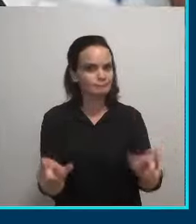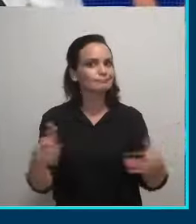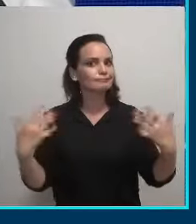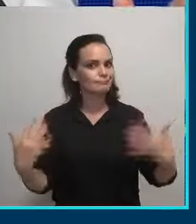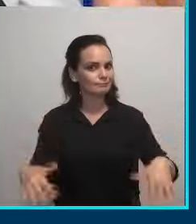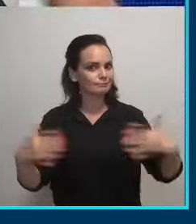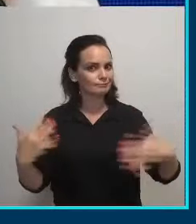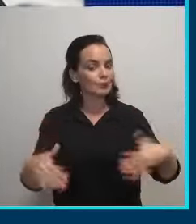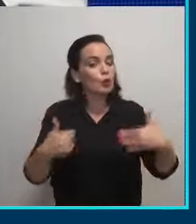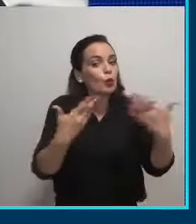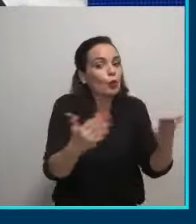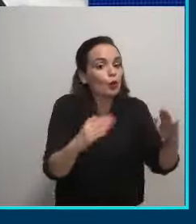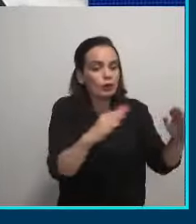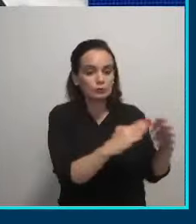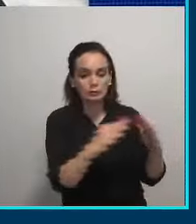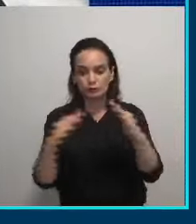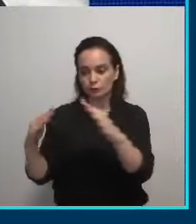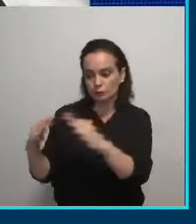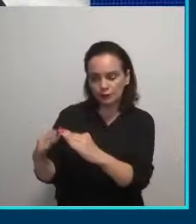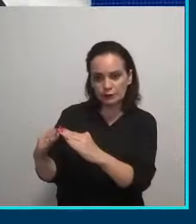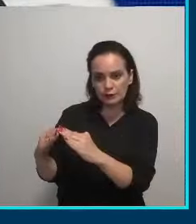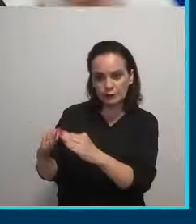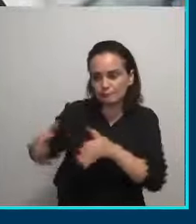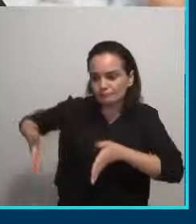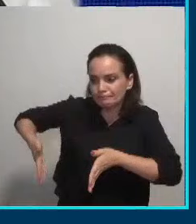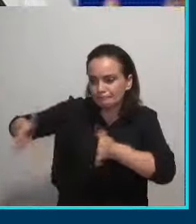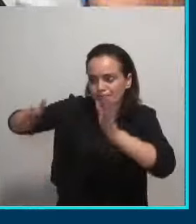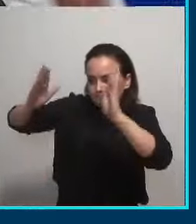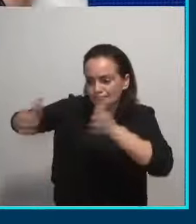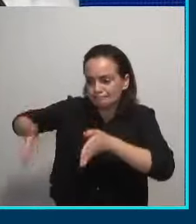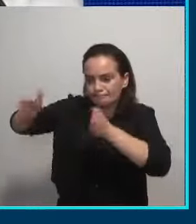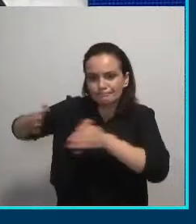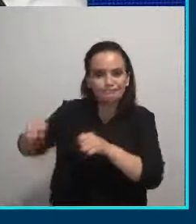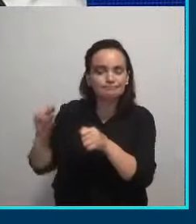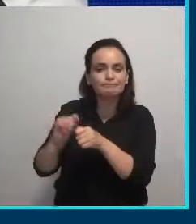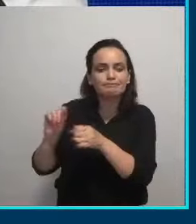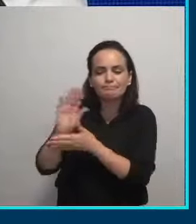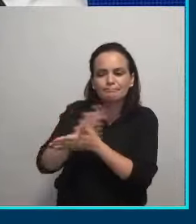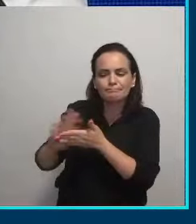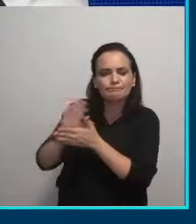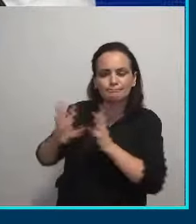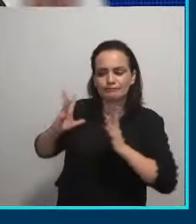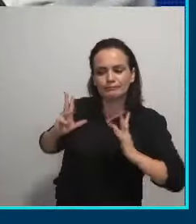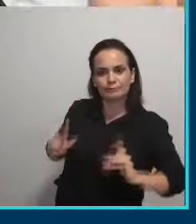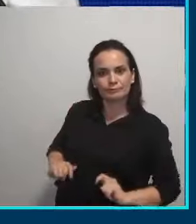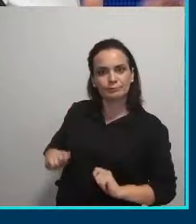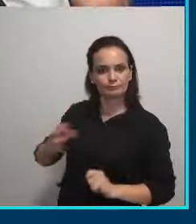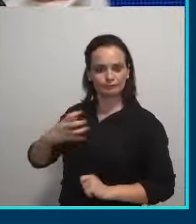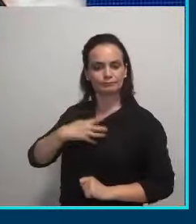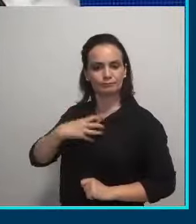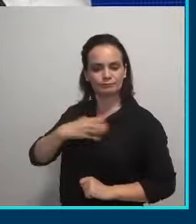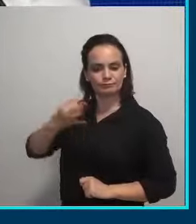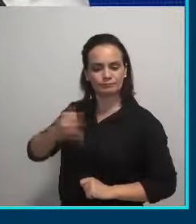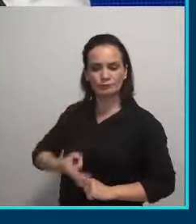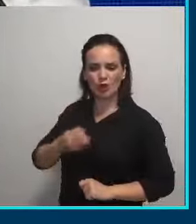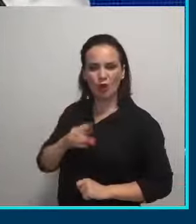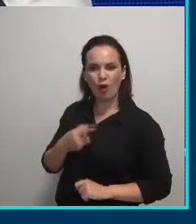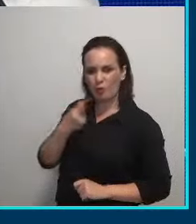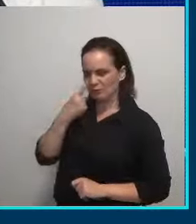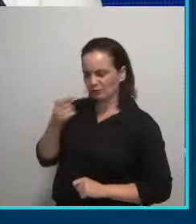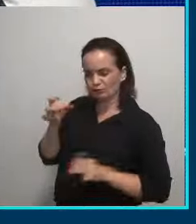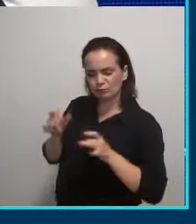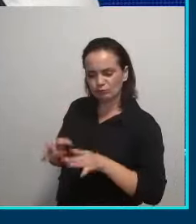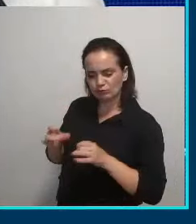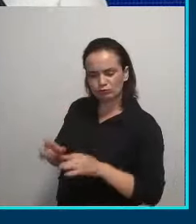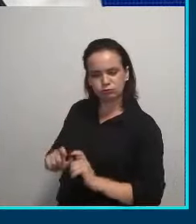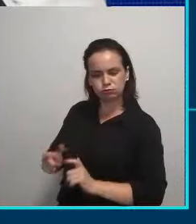tem um vizinho no seu terreno fechado por exemplo que não faz a limpeza adequada ou que junta deixa acumular lixo.